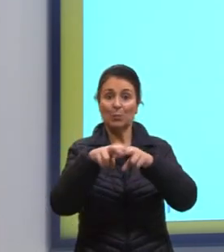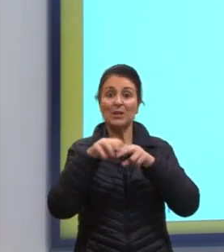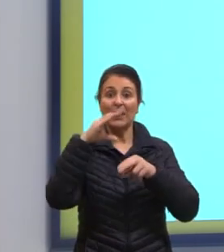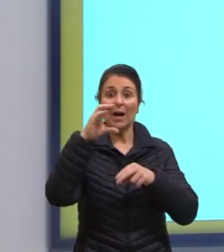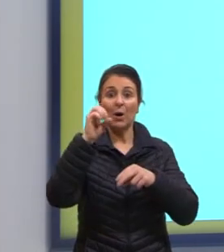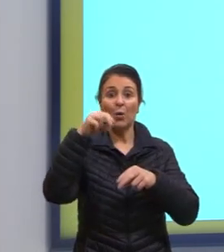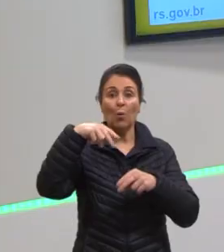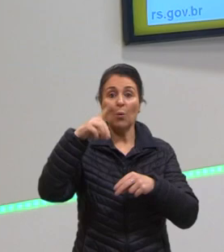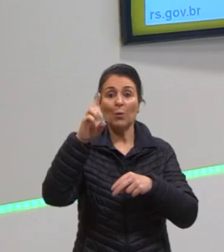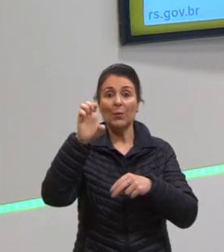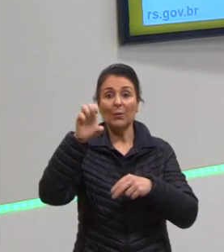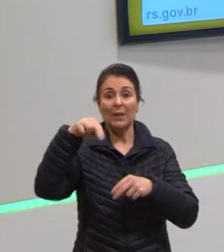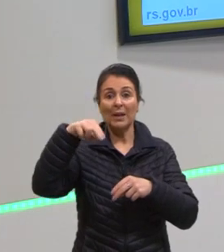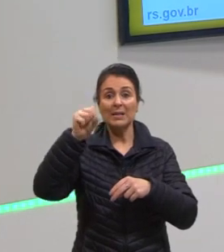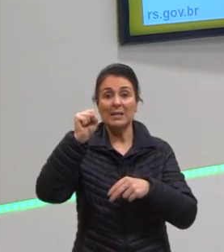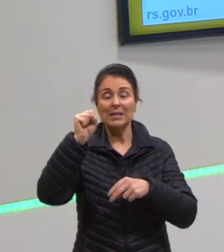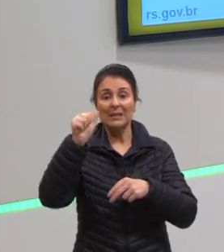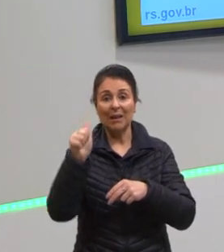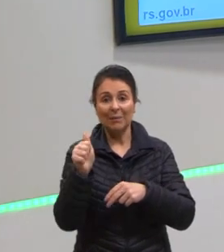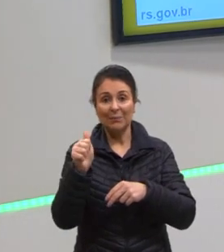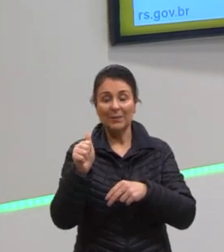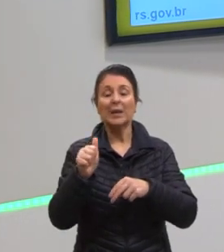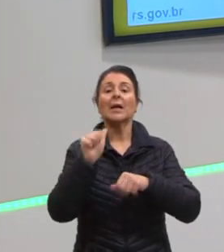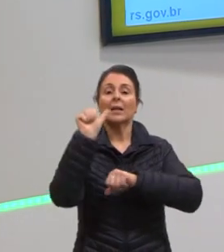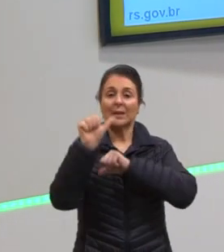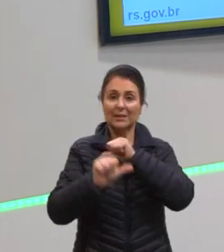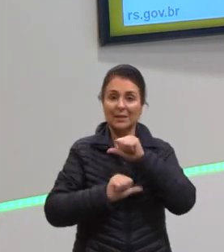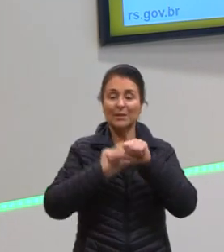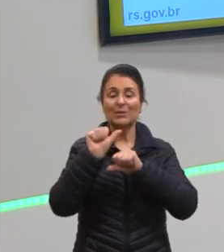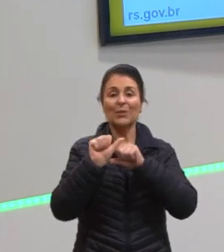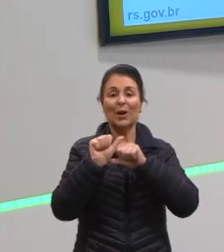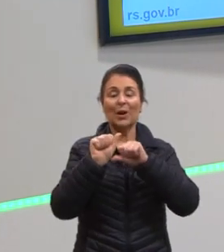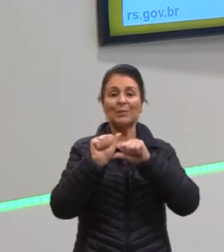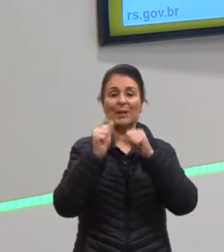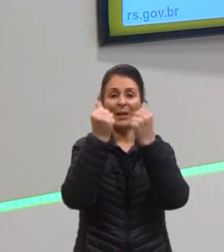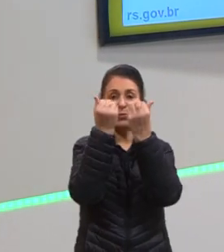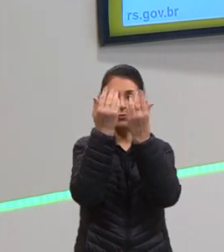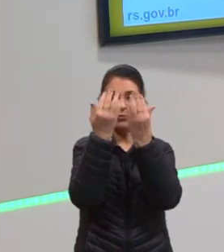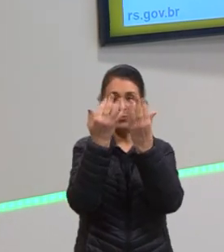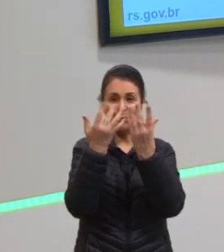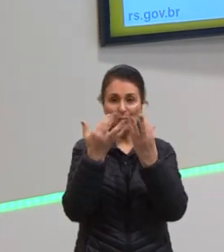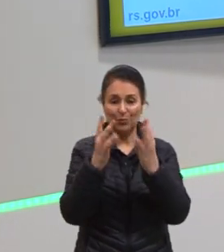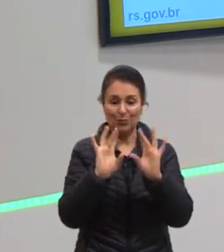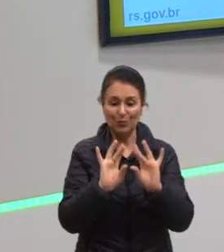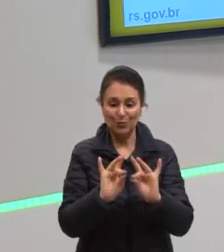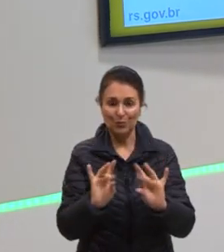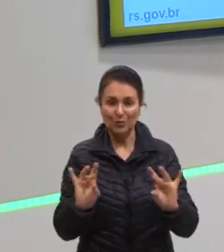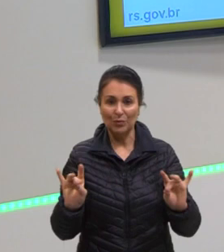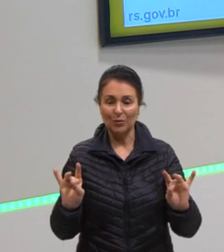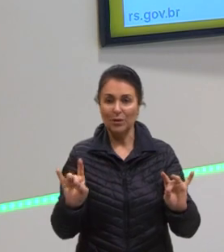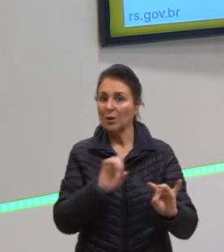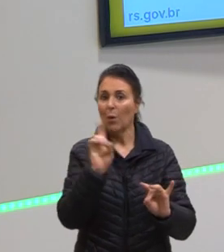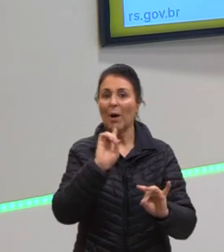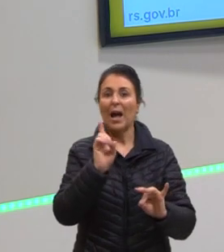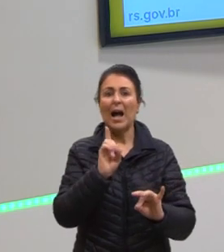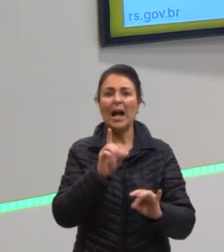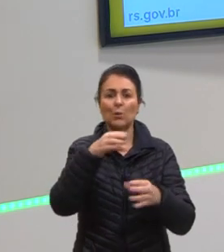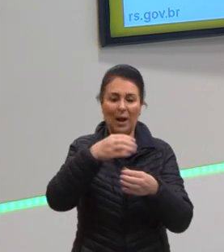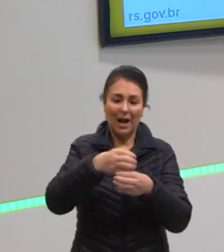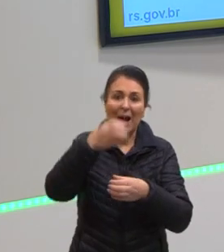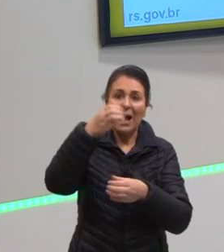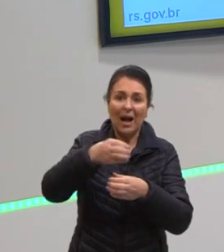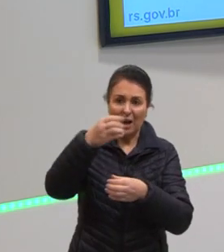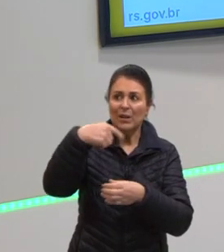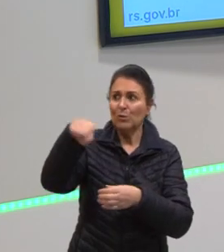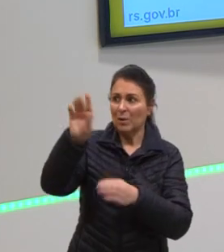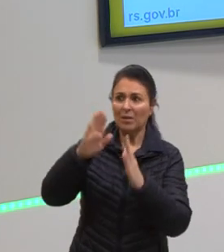se transforma, então, de gasoso para líquido, certo? Então, não é que a sua garrafinha de água está vazando água, né? Quando você leva ela gelada para